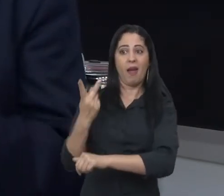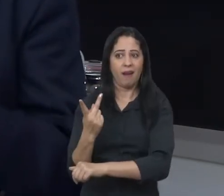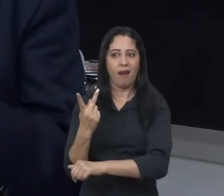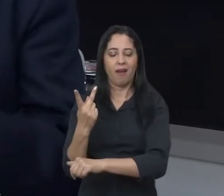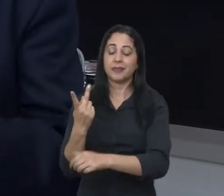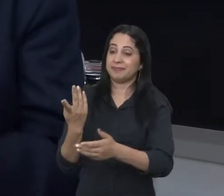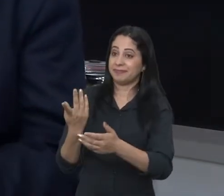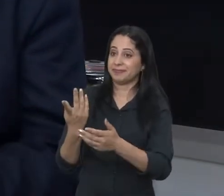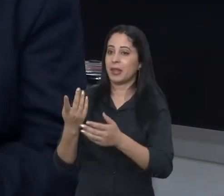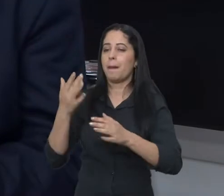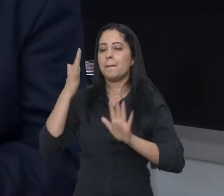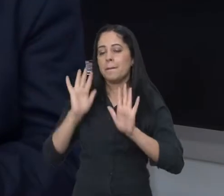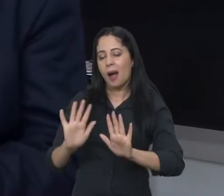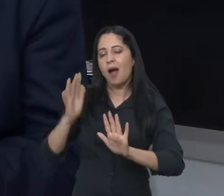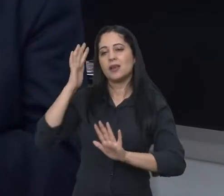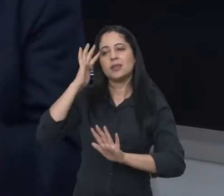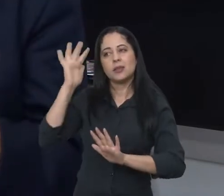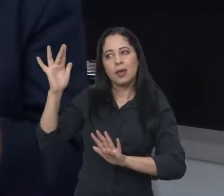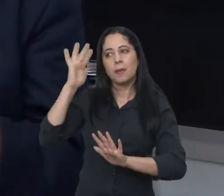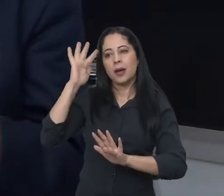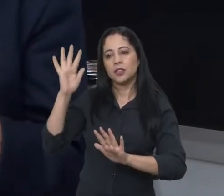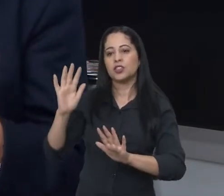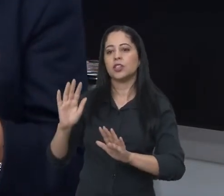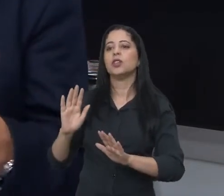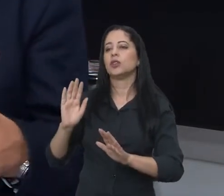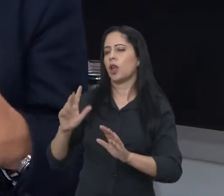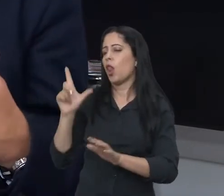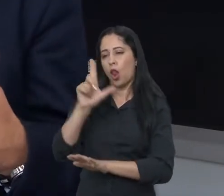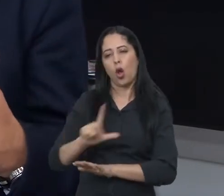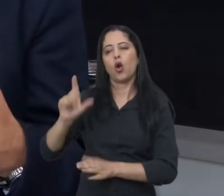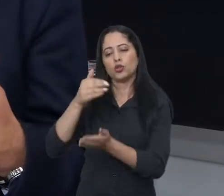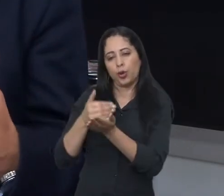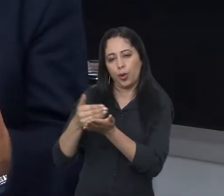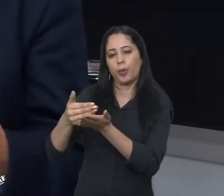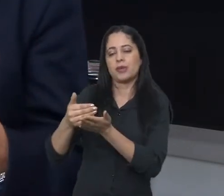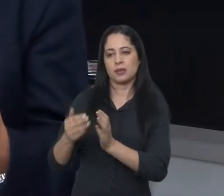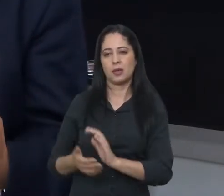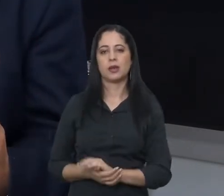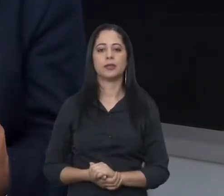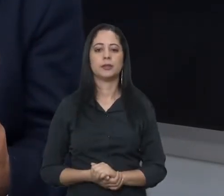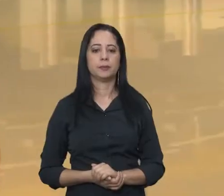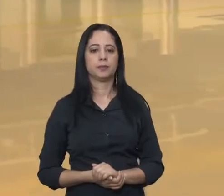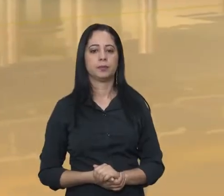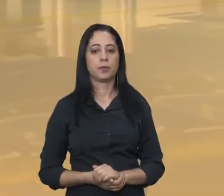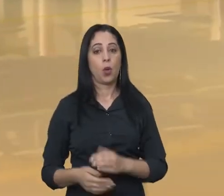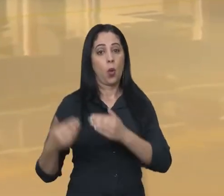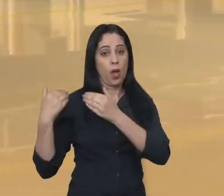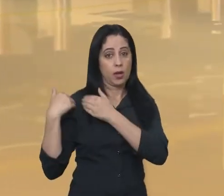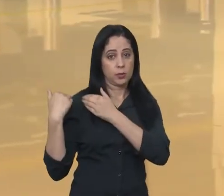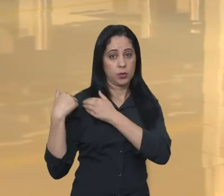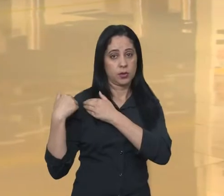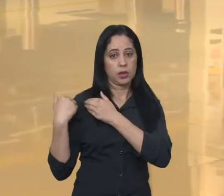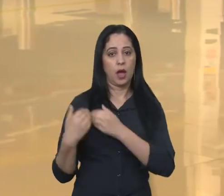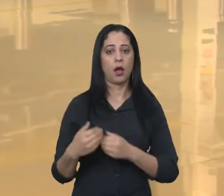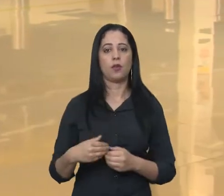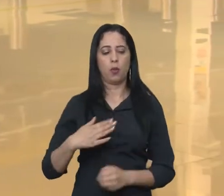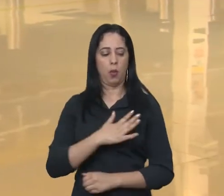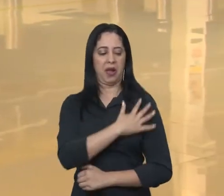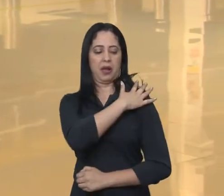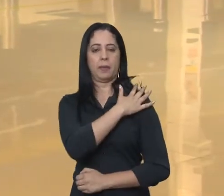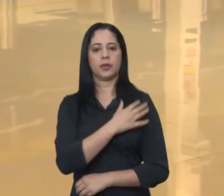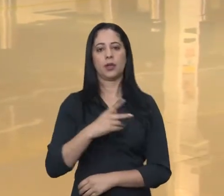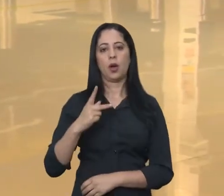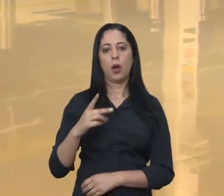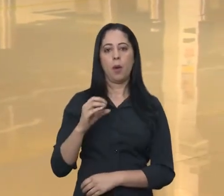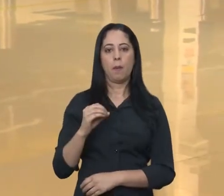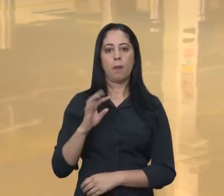negociações da nova empresa. Mas a gente imagina que isso deva movimentar em breve. Para o responsável pelo aeroporto,